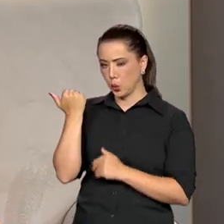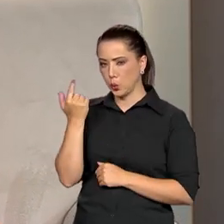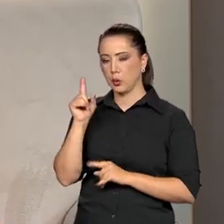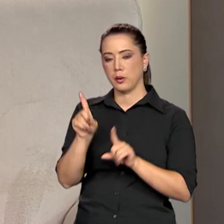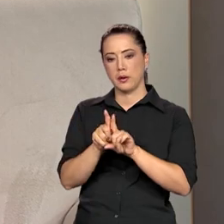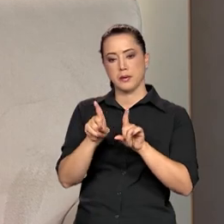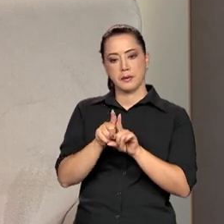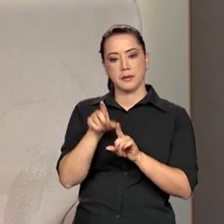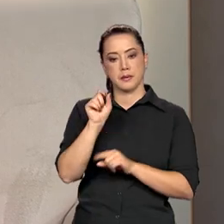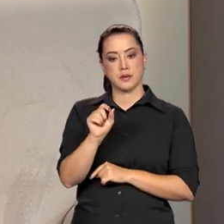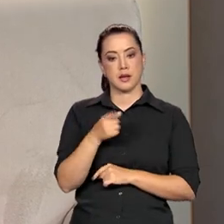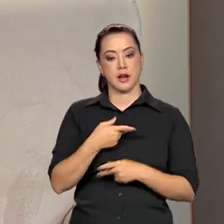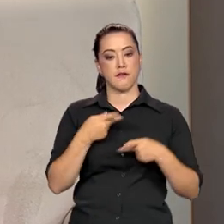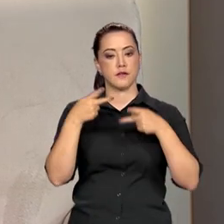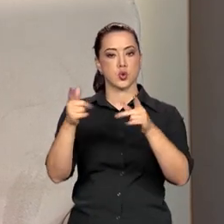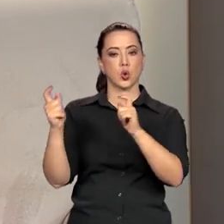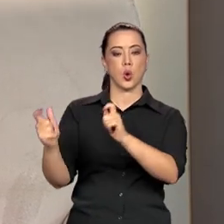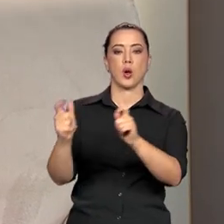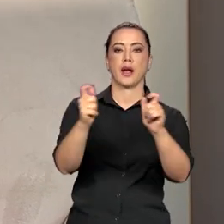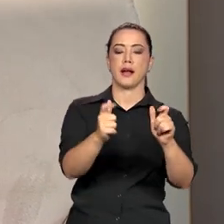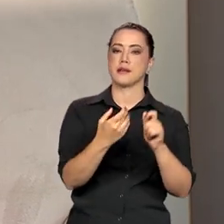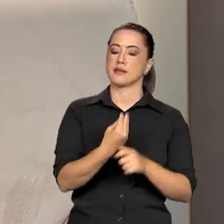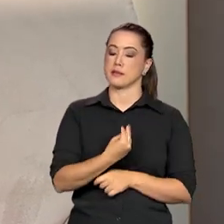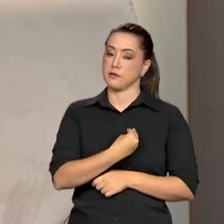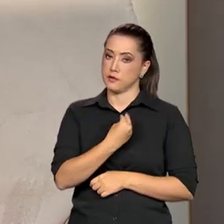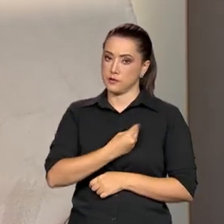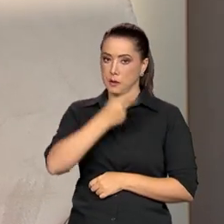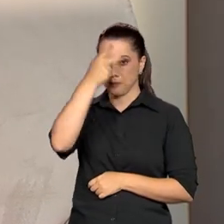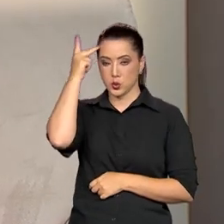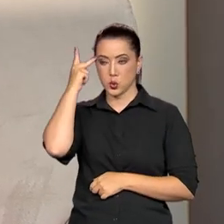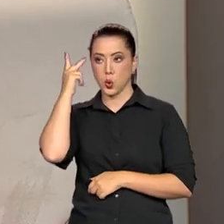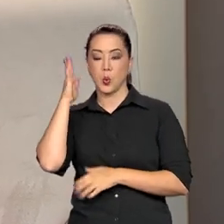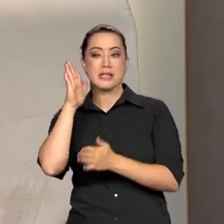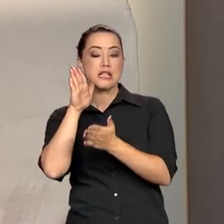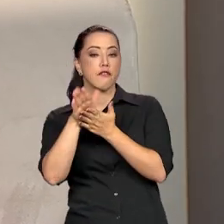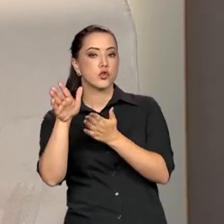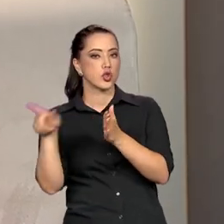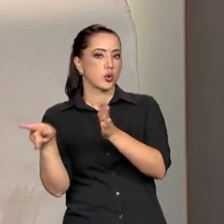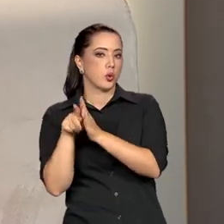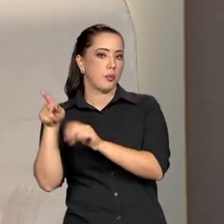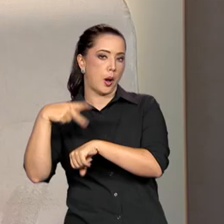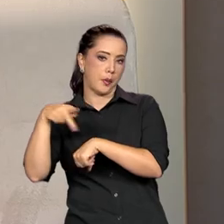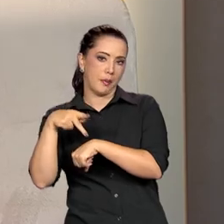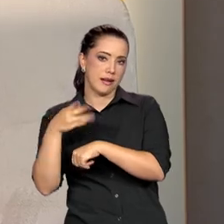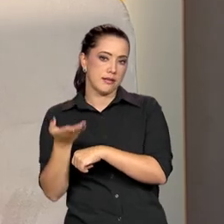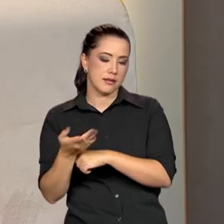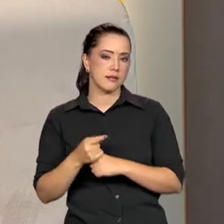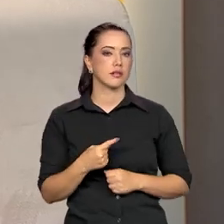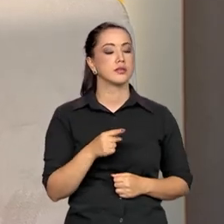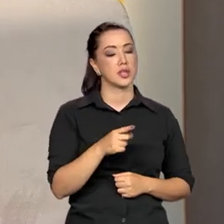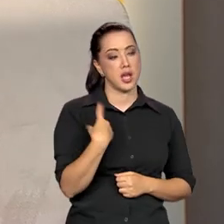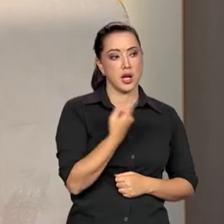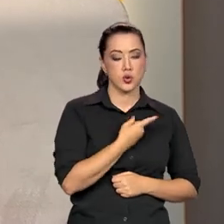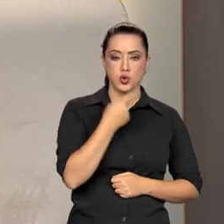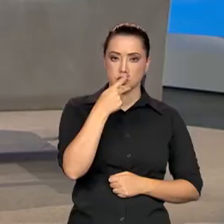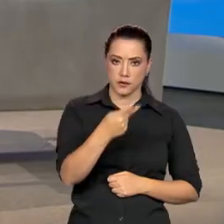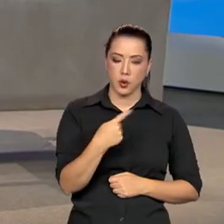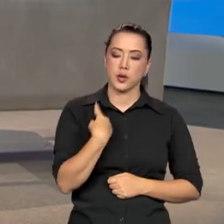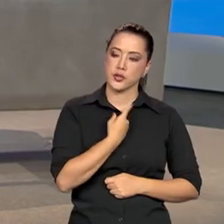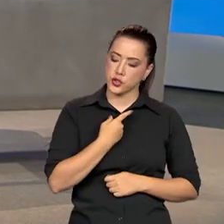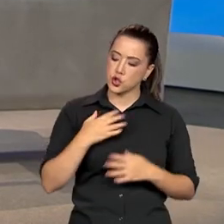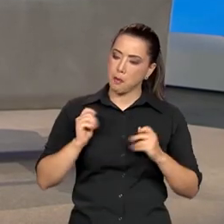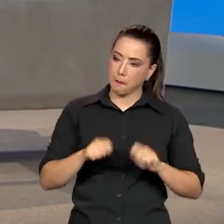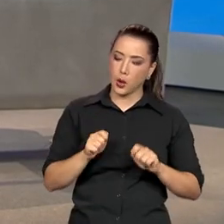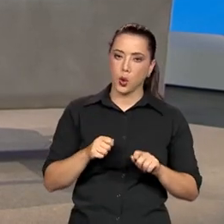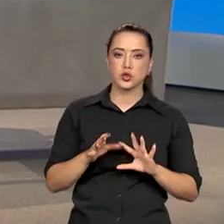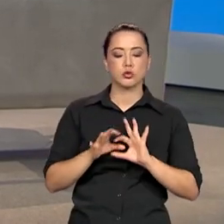alguns locais de refugiados. e a primeira coisa que a gente fez foi falar para ela que a gente está à disposição para construir e criar também,